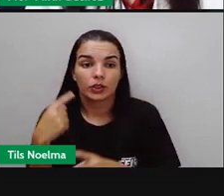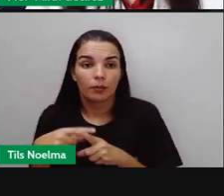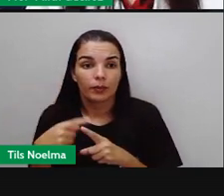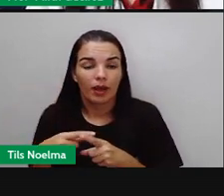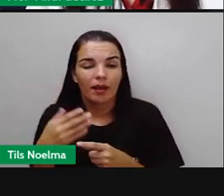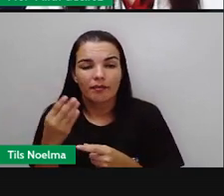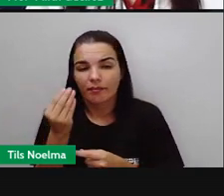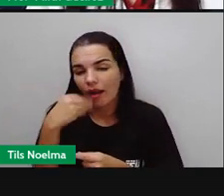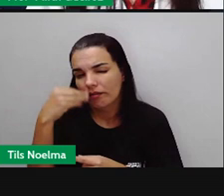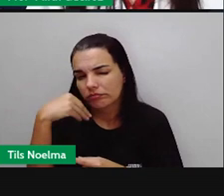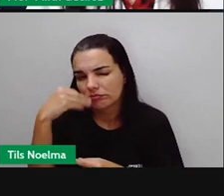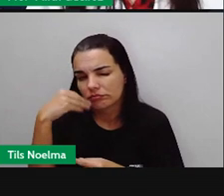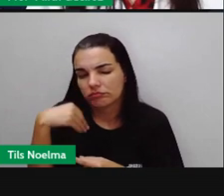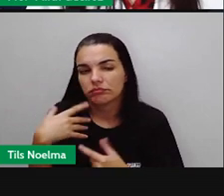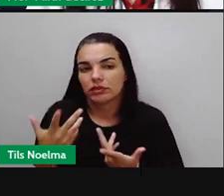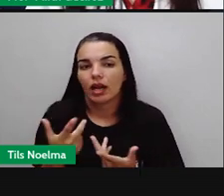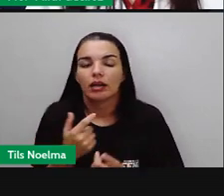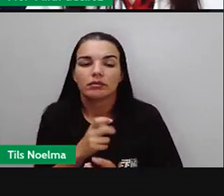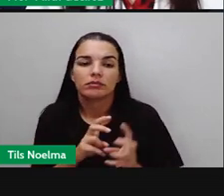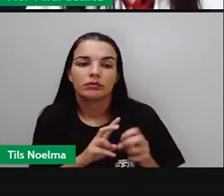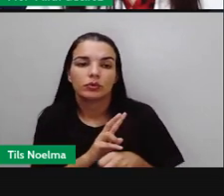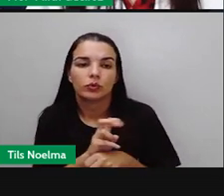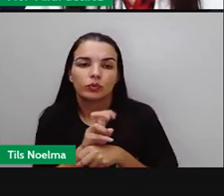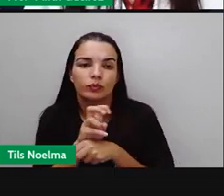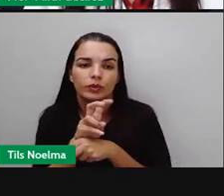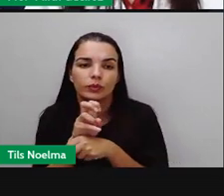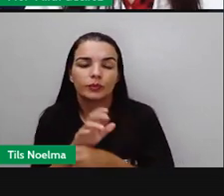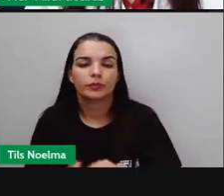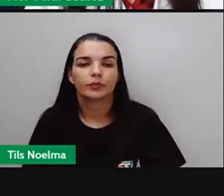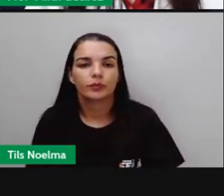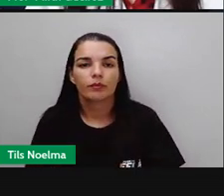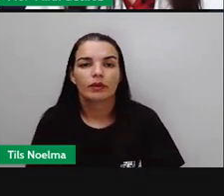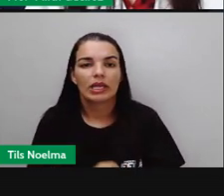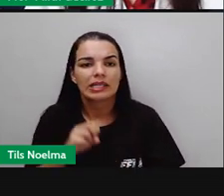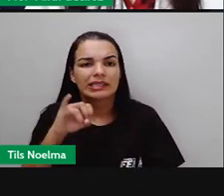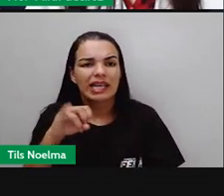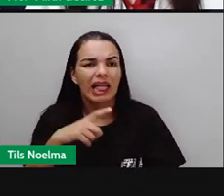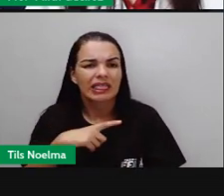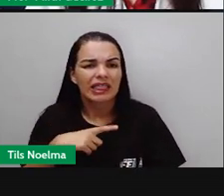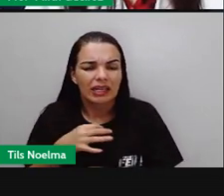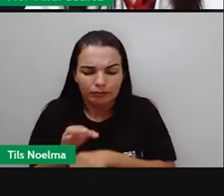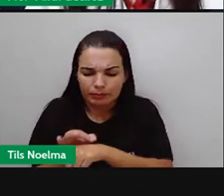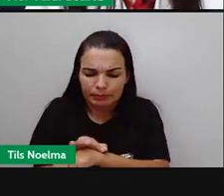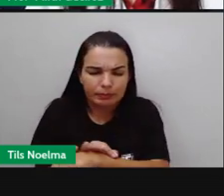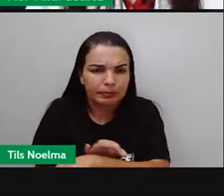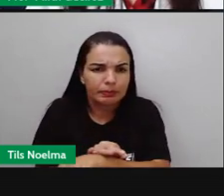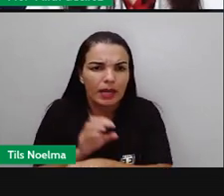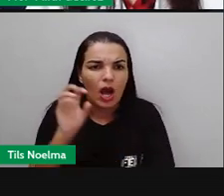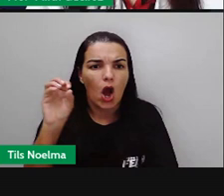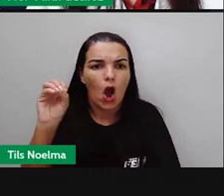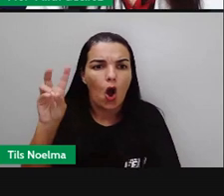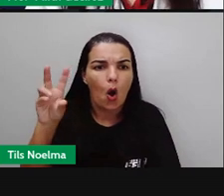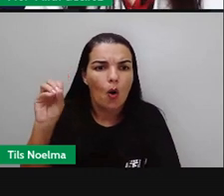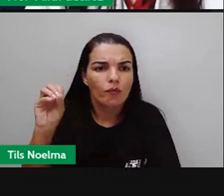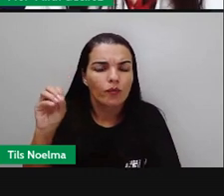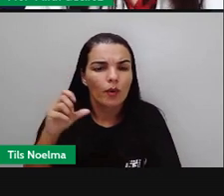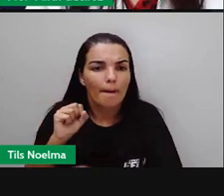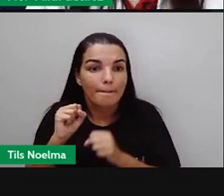mais vulnerável a esse tipo de doença. Quem tem alergia a ovo, pode se vacinar?